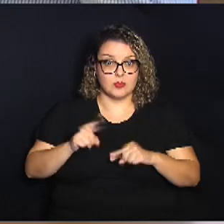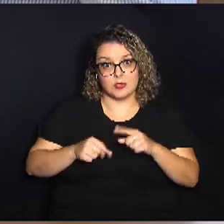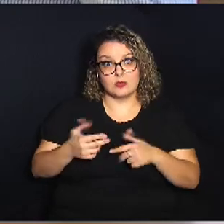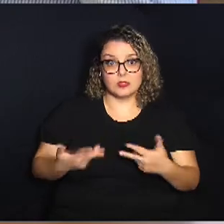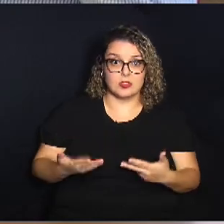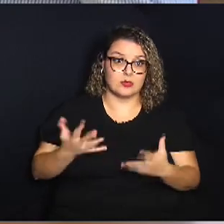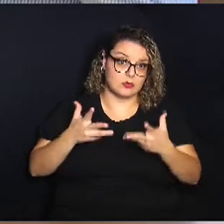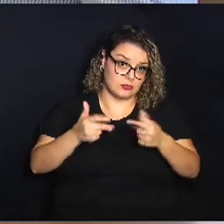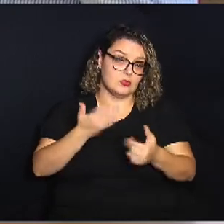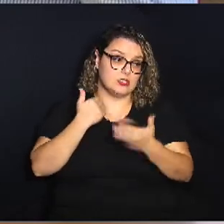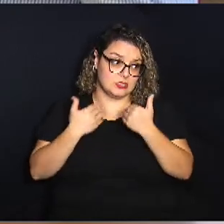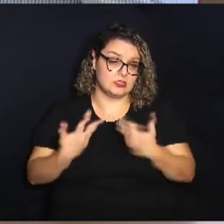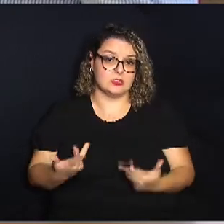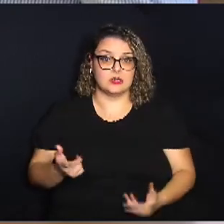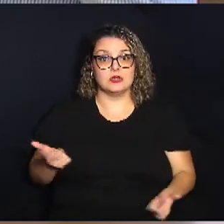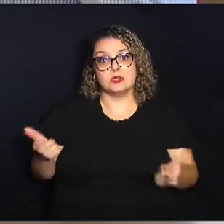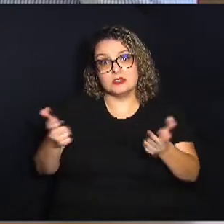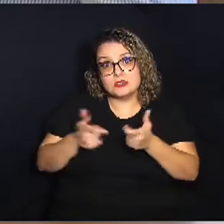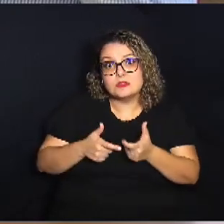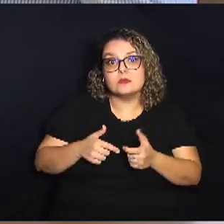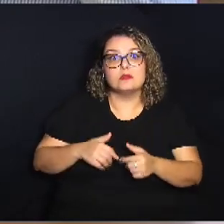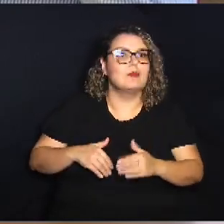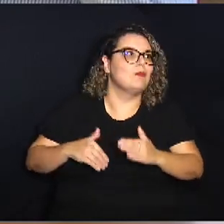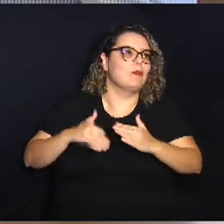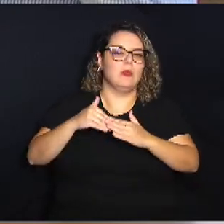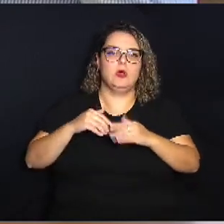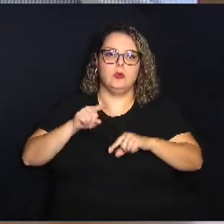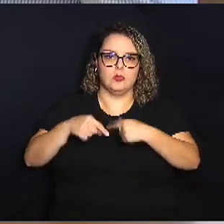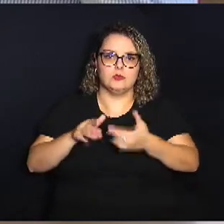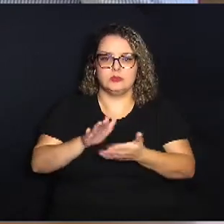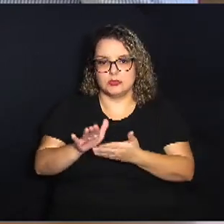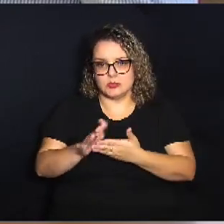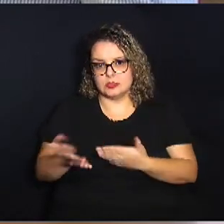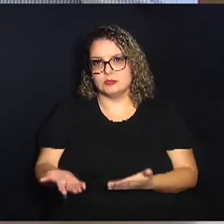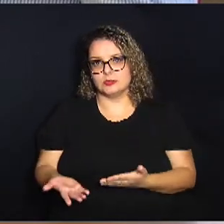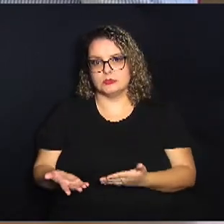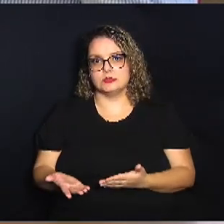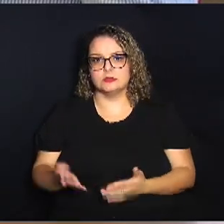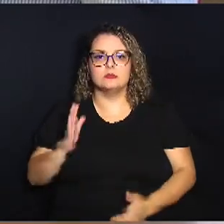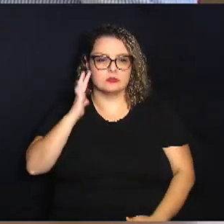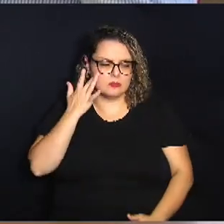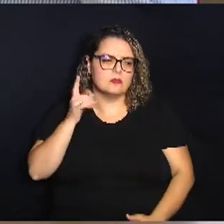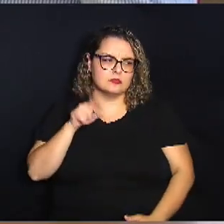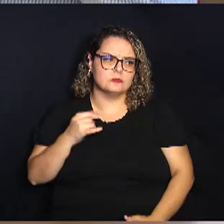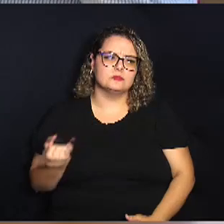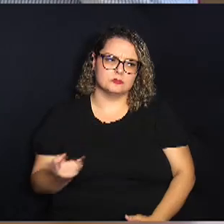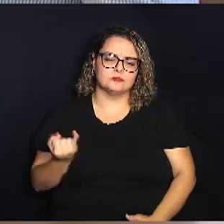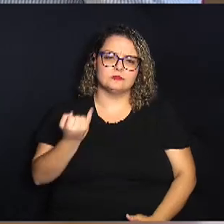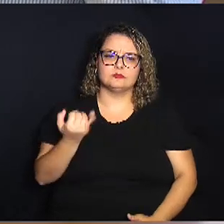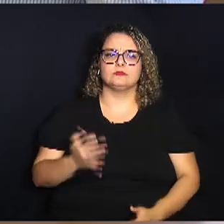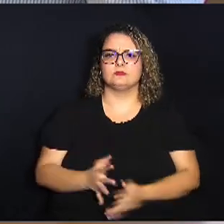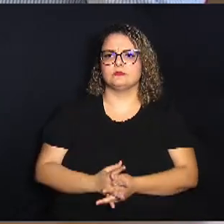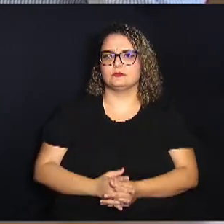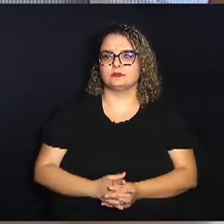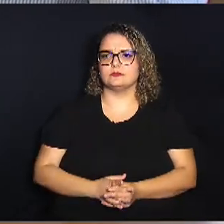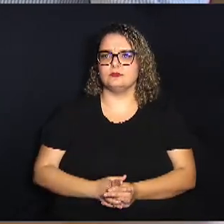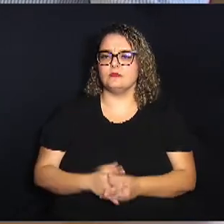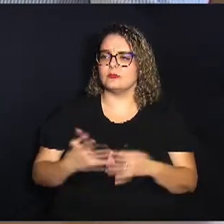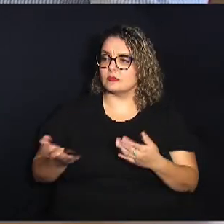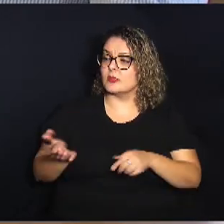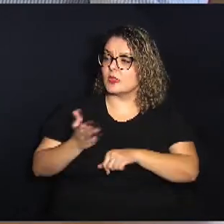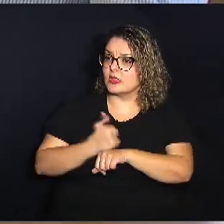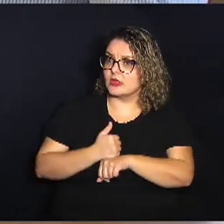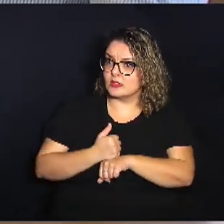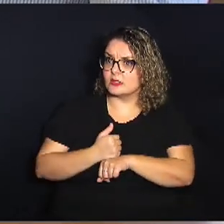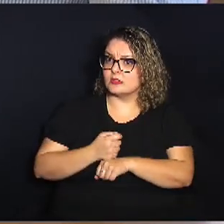vai comer e tentar diminuir o máximo possível outros gastos né então acho que isso é uma questão fundamental aqui também e antes de sair